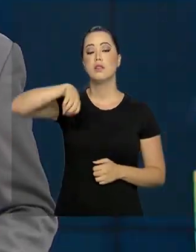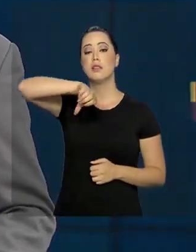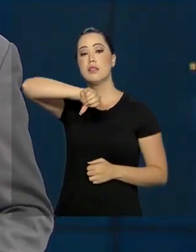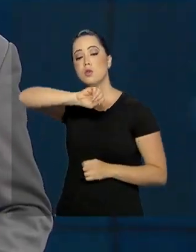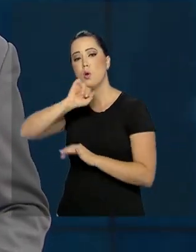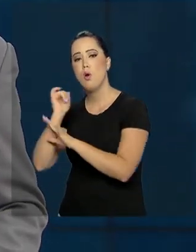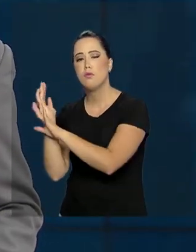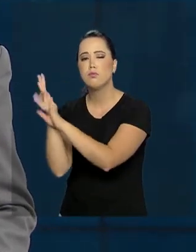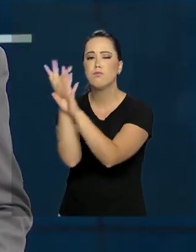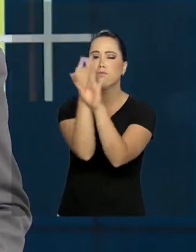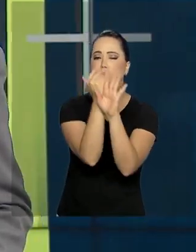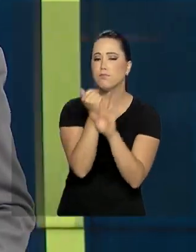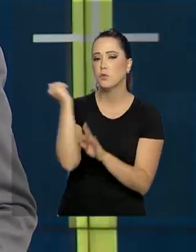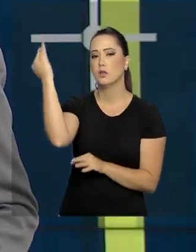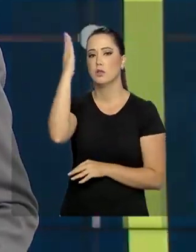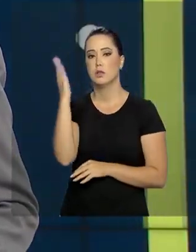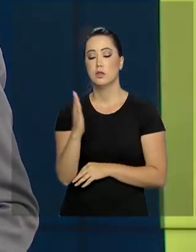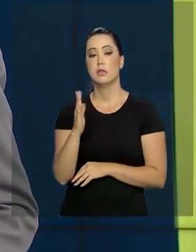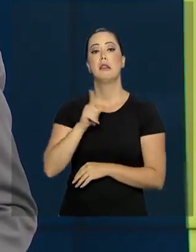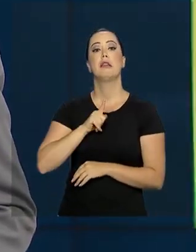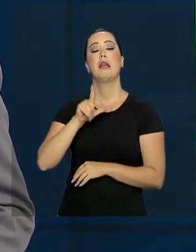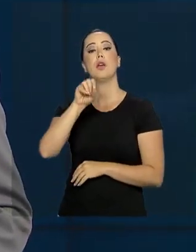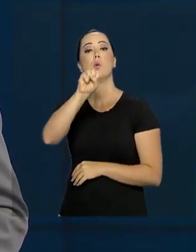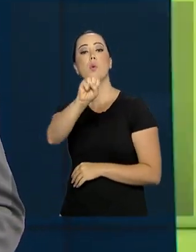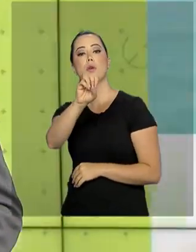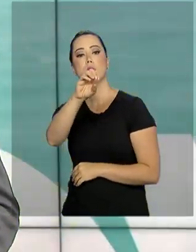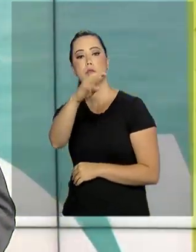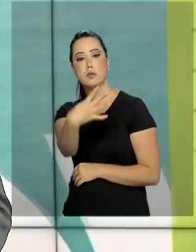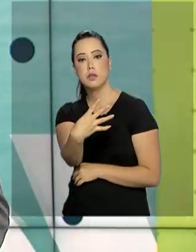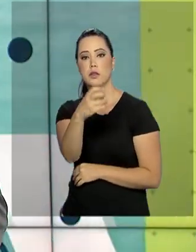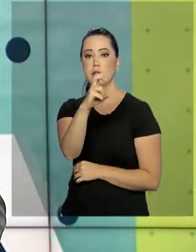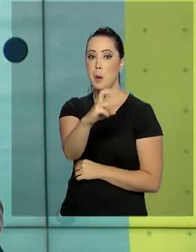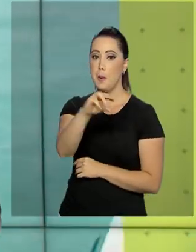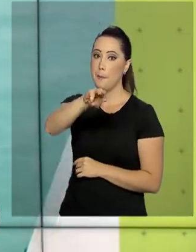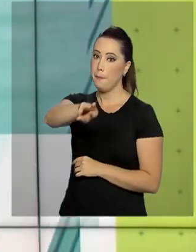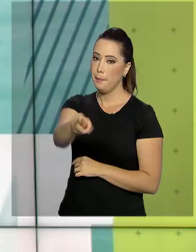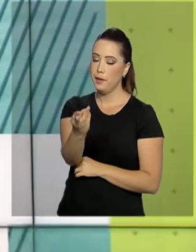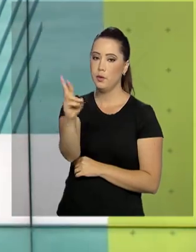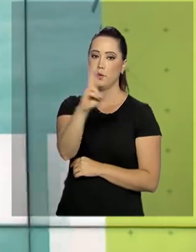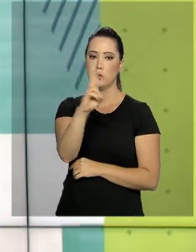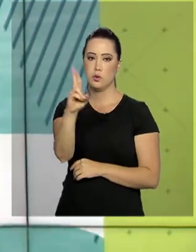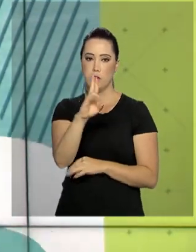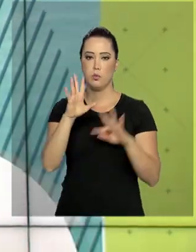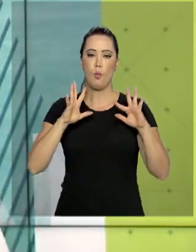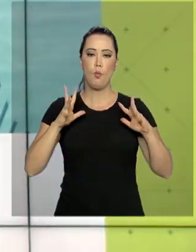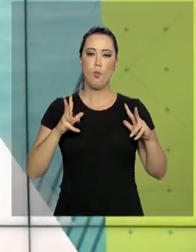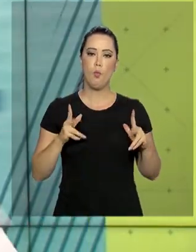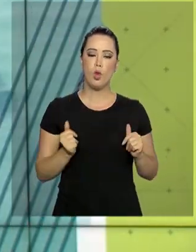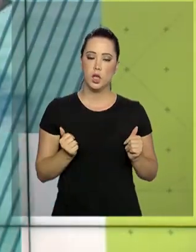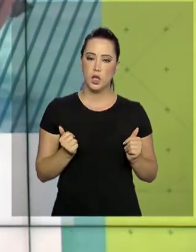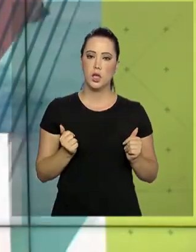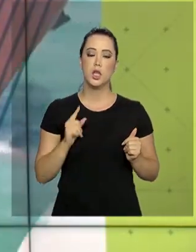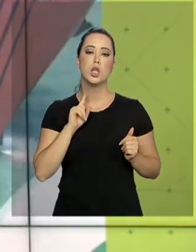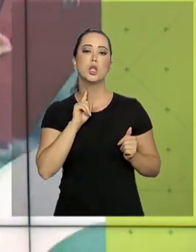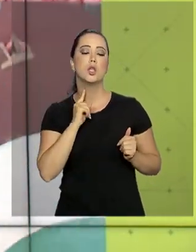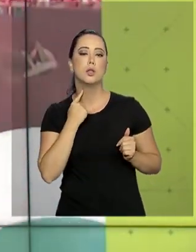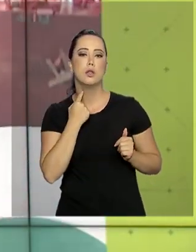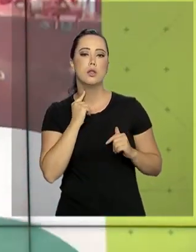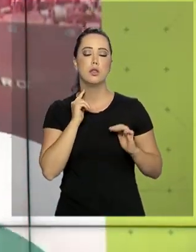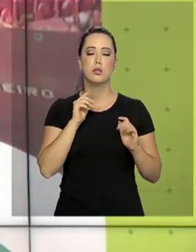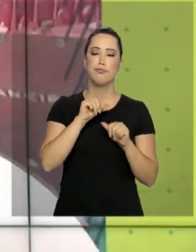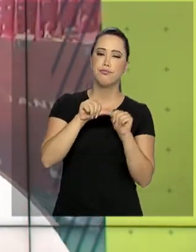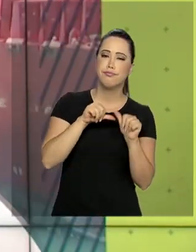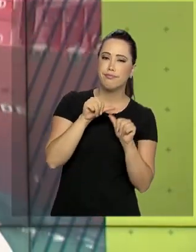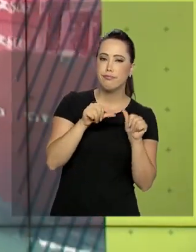cidades brasileiras vão contar com 845 milhões de reais para saneamento básico. Os recursos